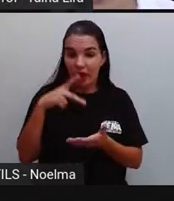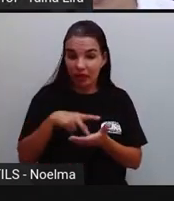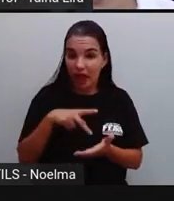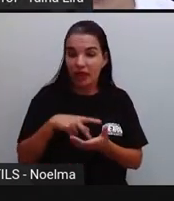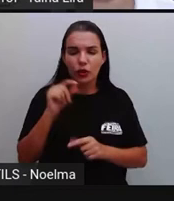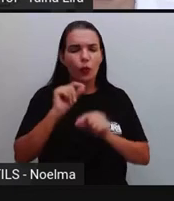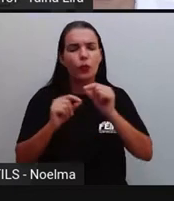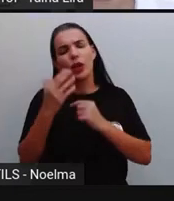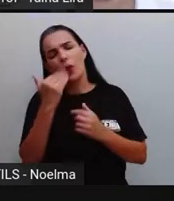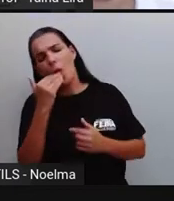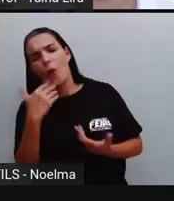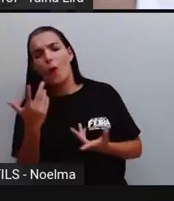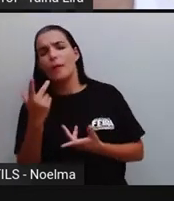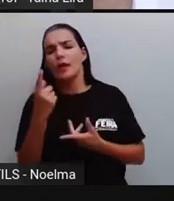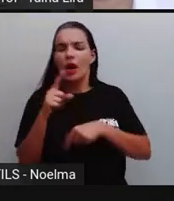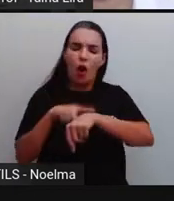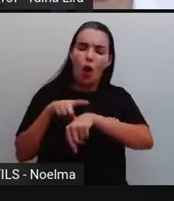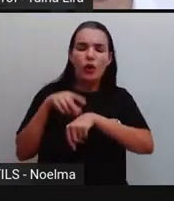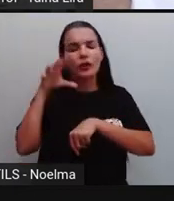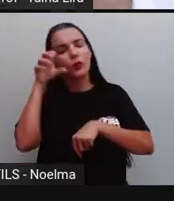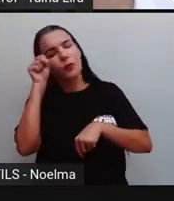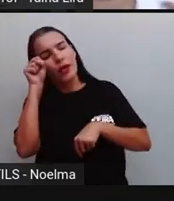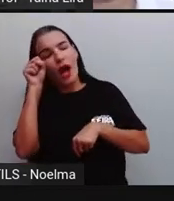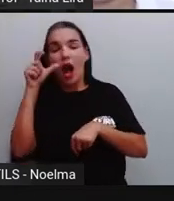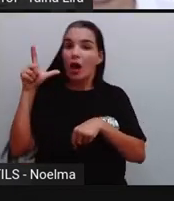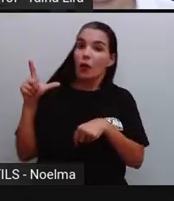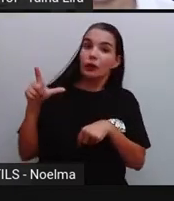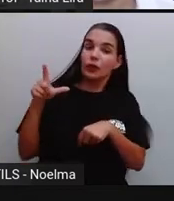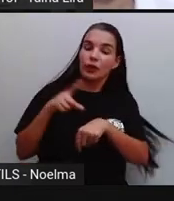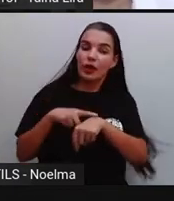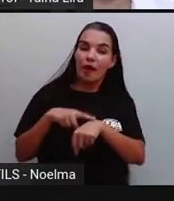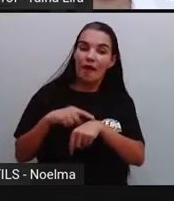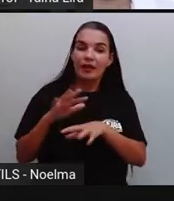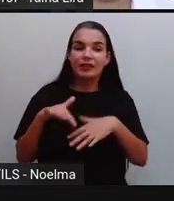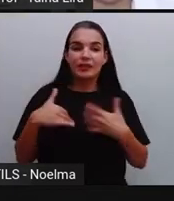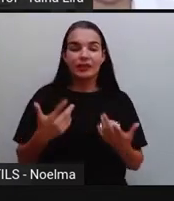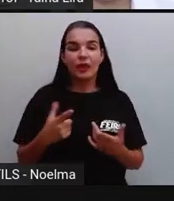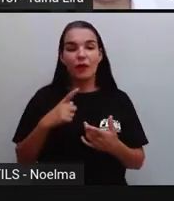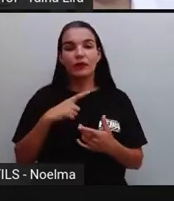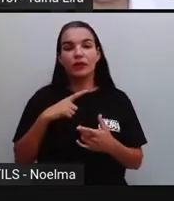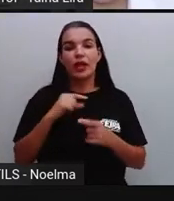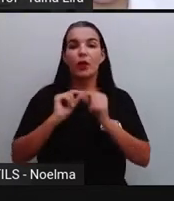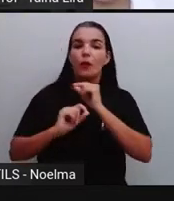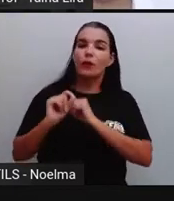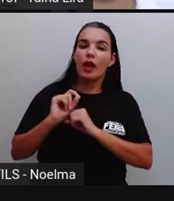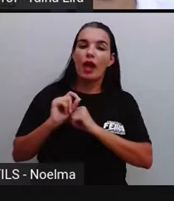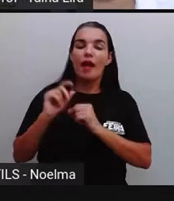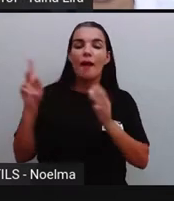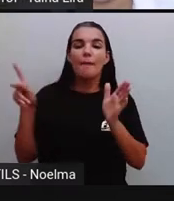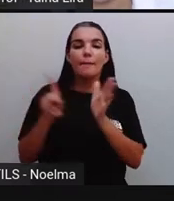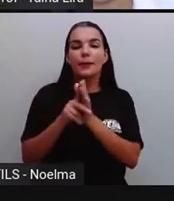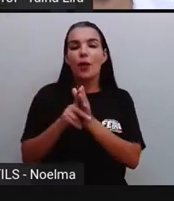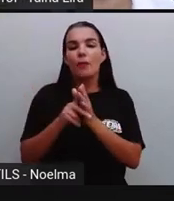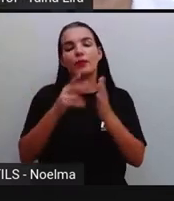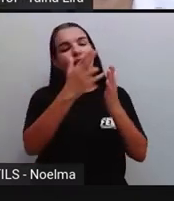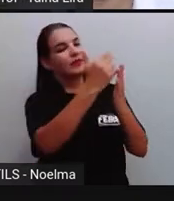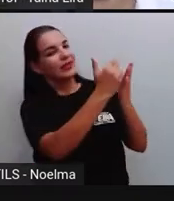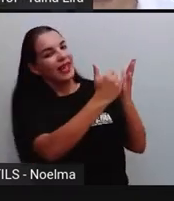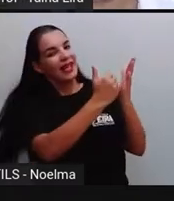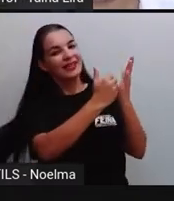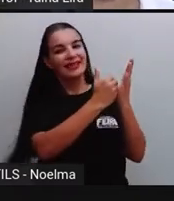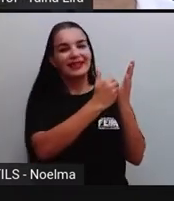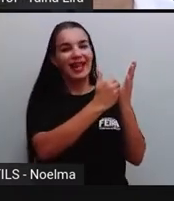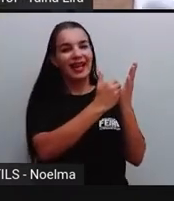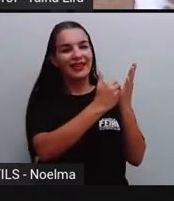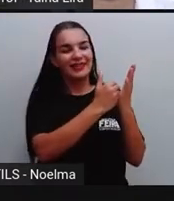é que ele come, que horas ele dormiu, que horas ele acordou, eles fizeram esse registro em forma de desenho ou